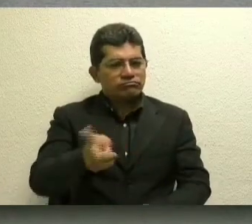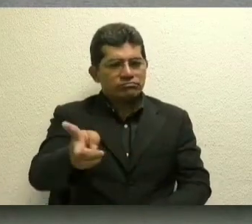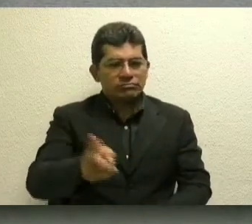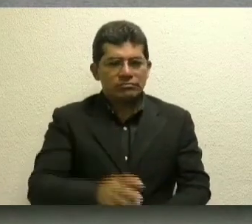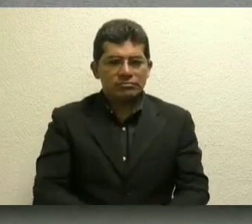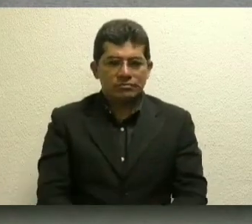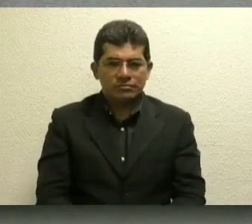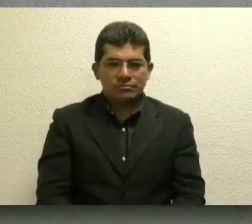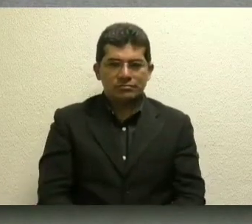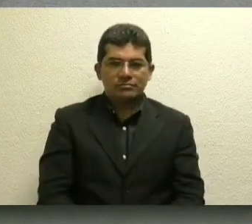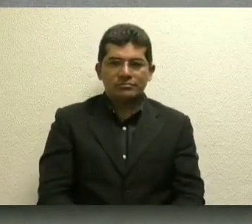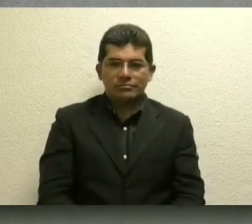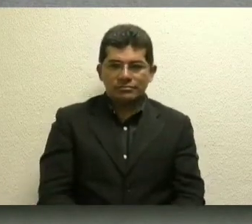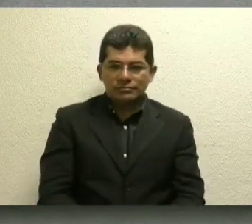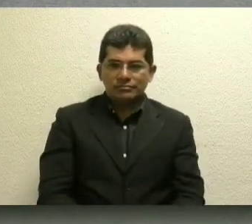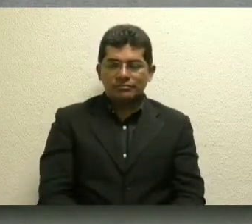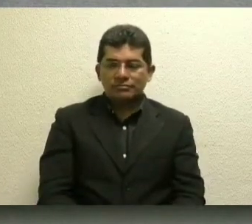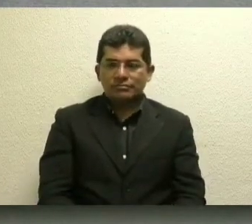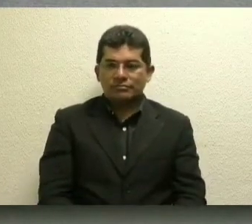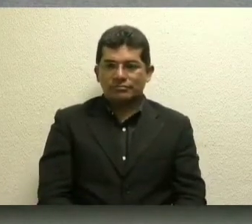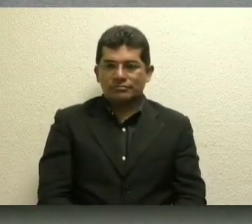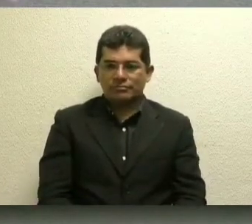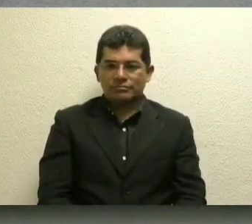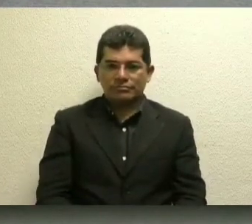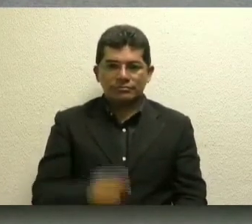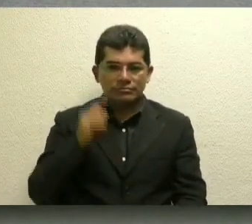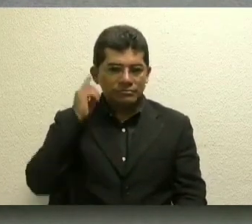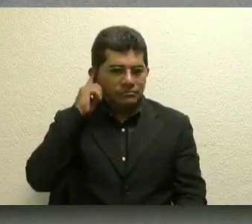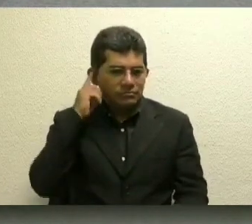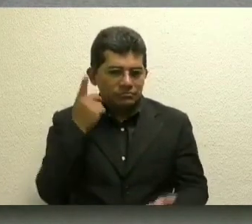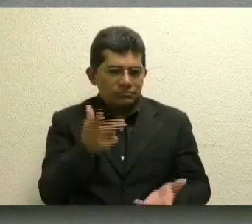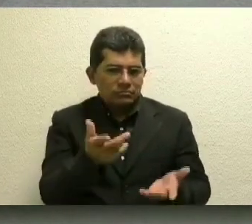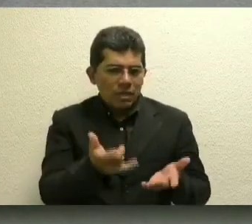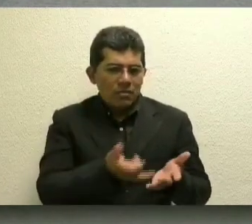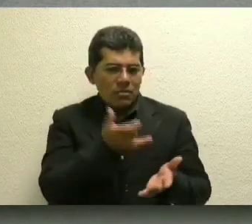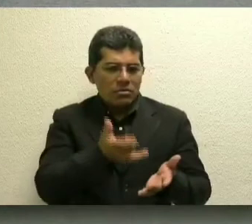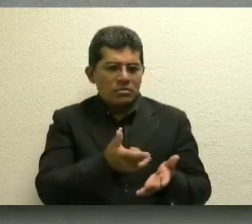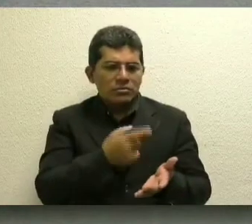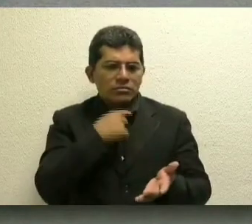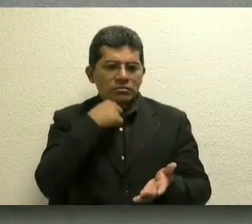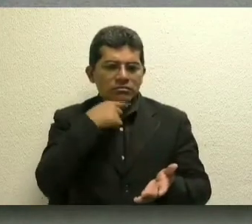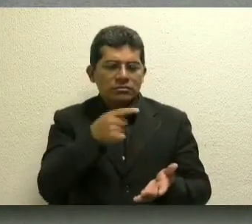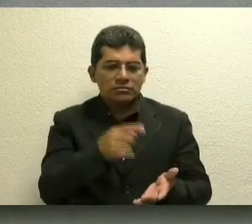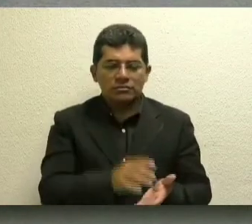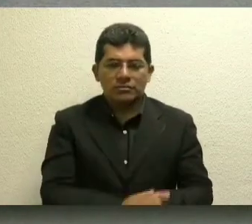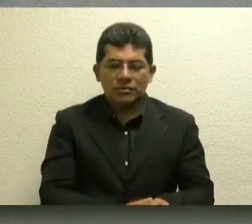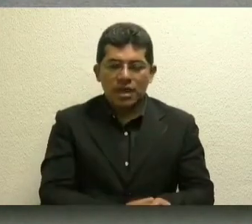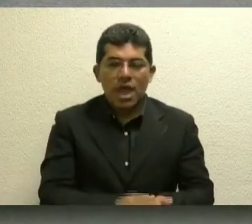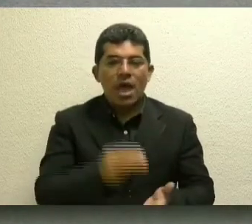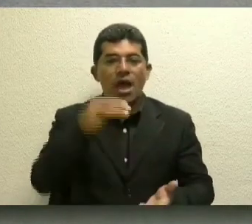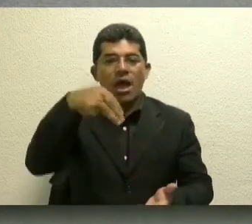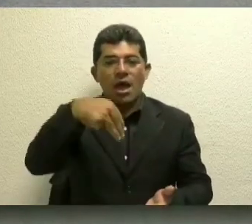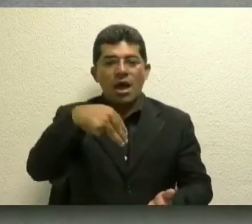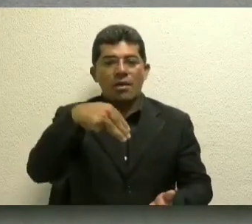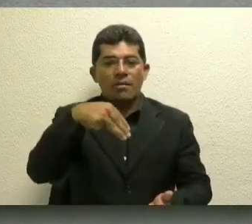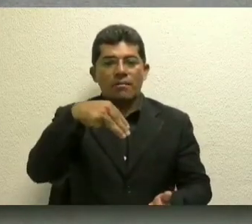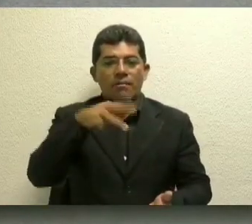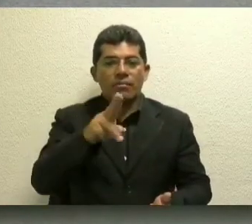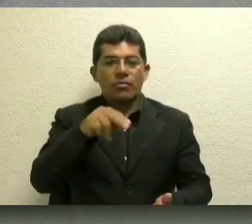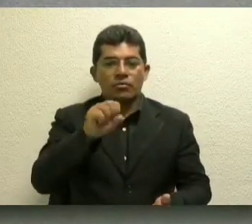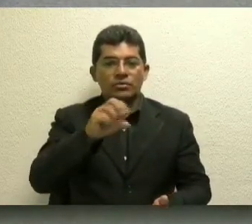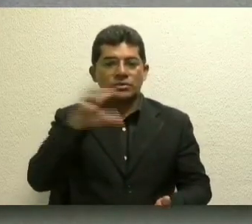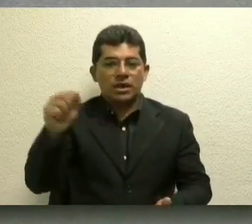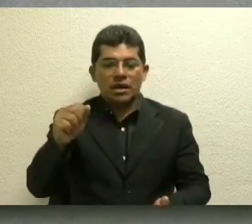música. Não tocou por acaso? A música são as frequências